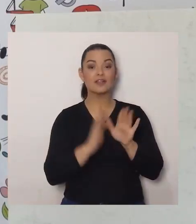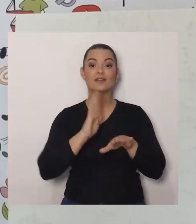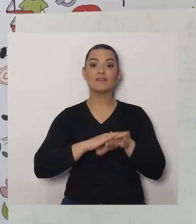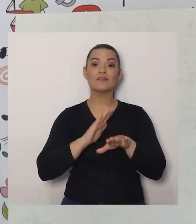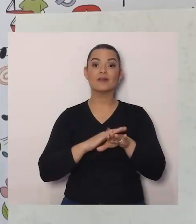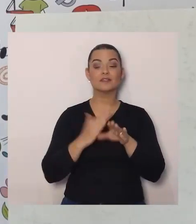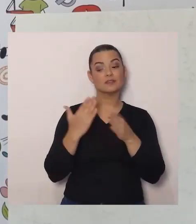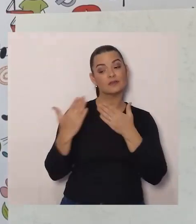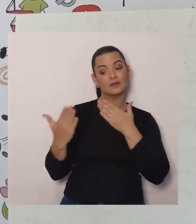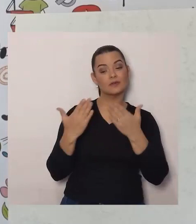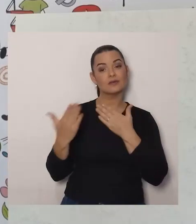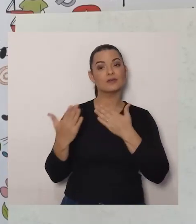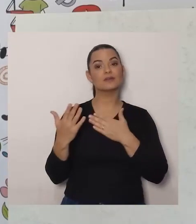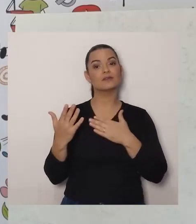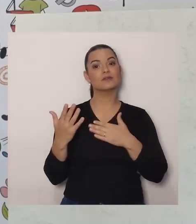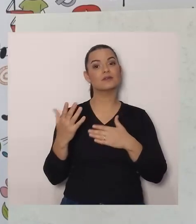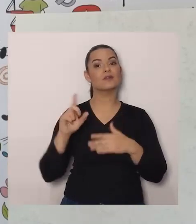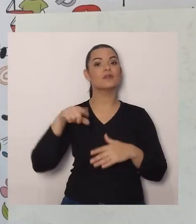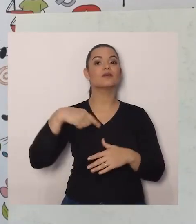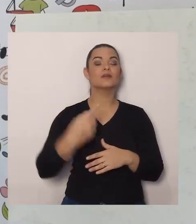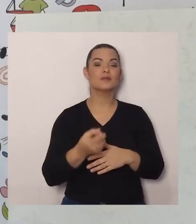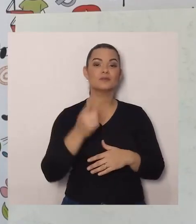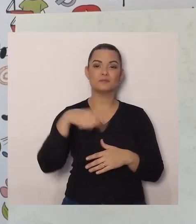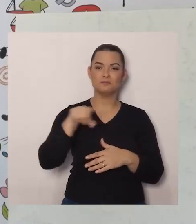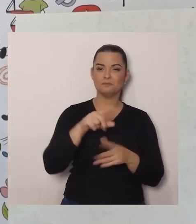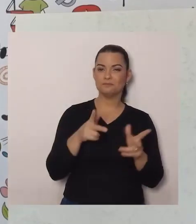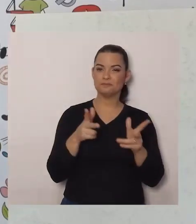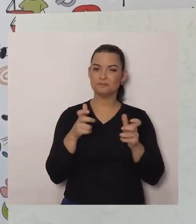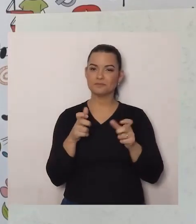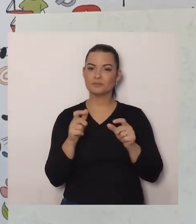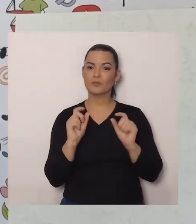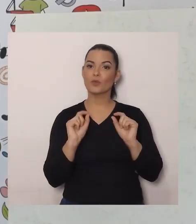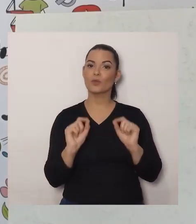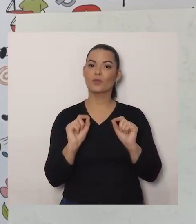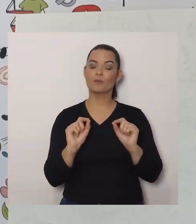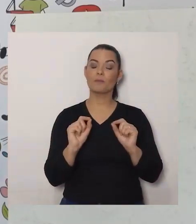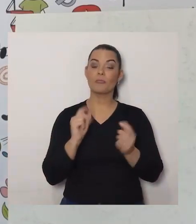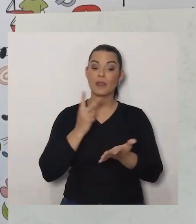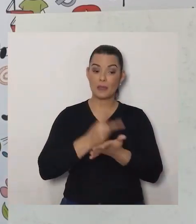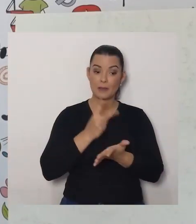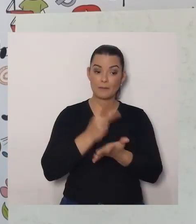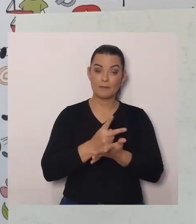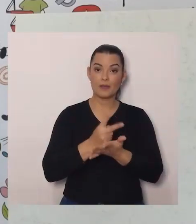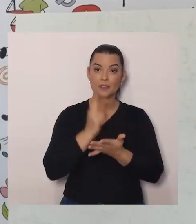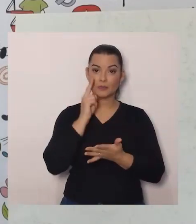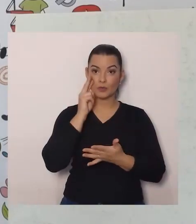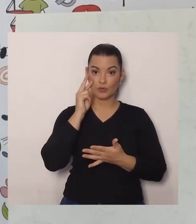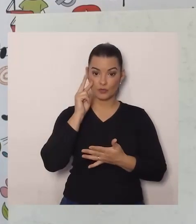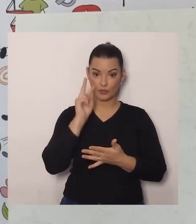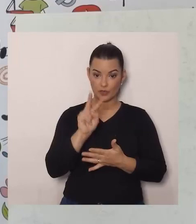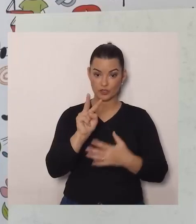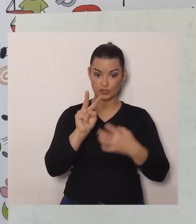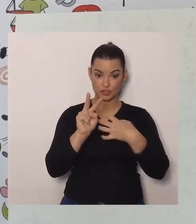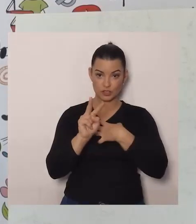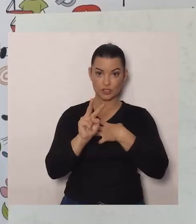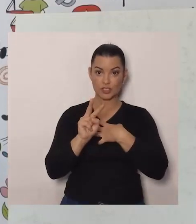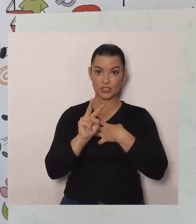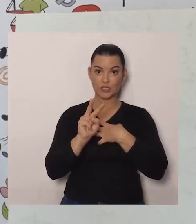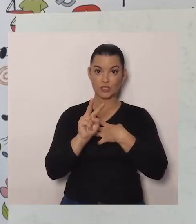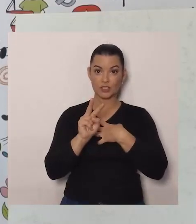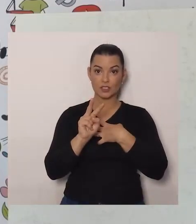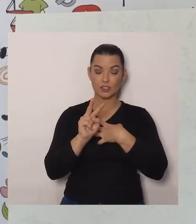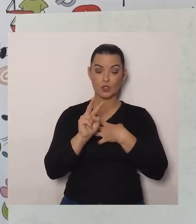registros, Vocês vão ver, Que, Mesmo observando, Do mesmo local, Nós podemos ter,